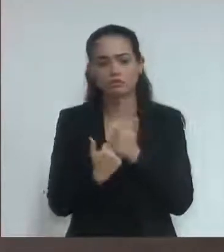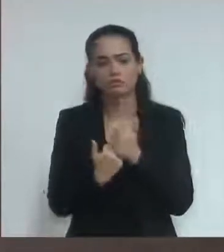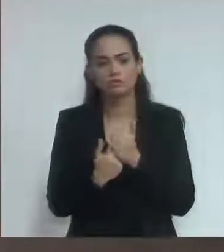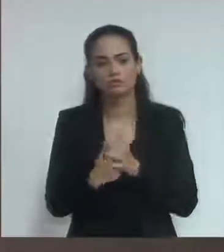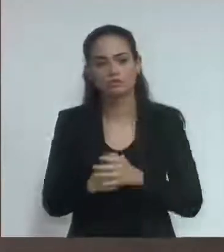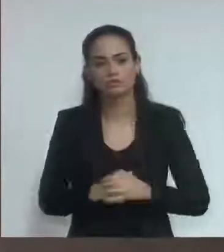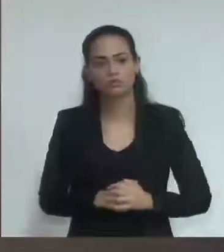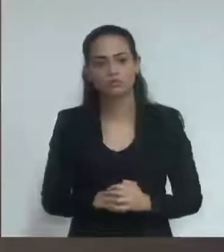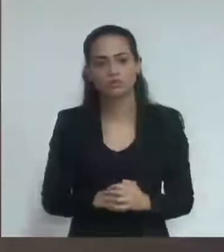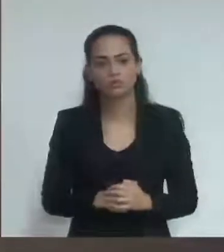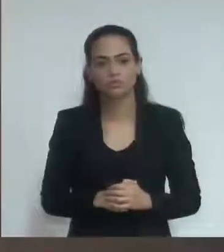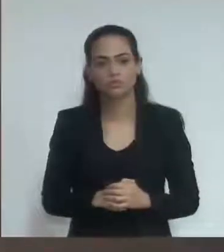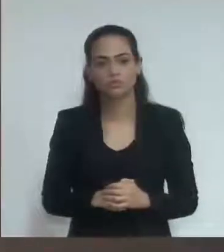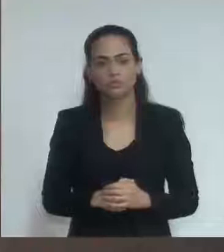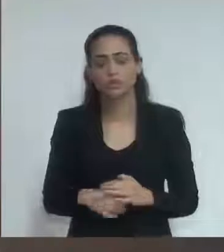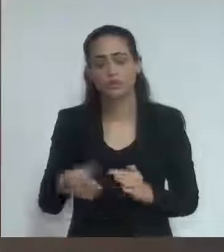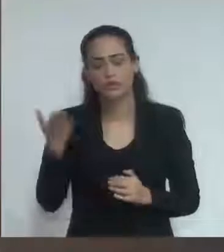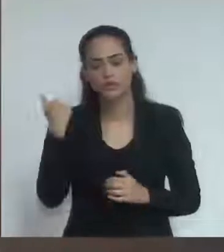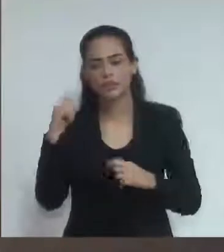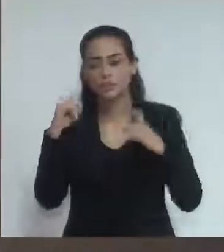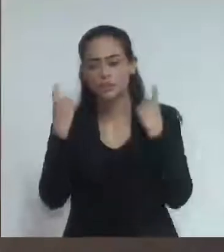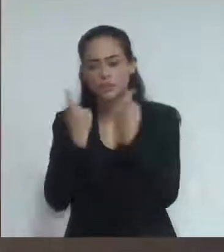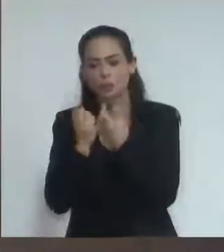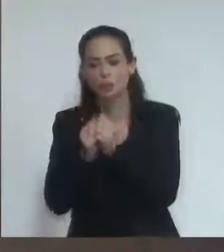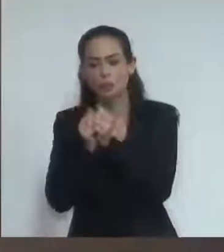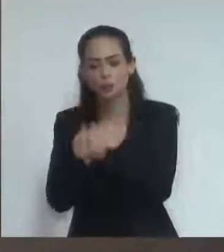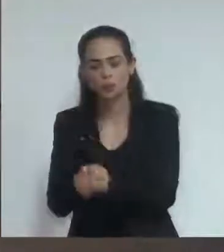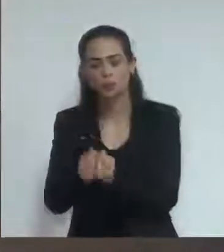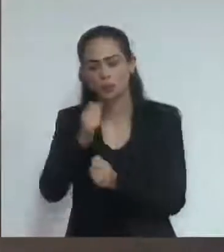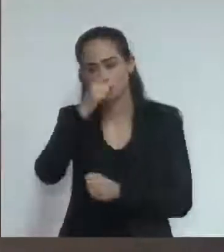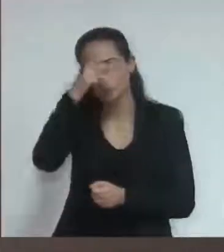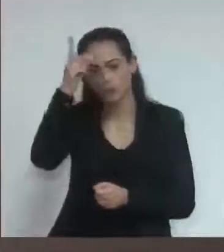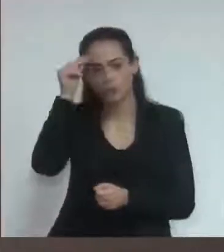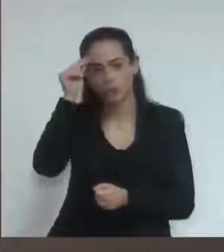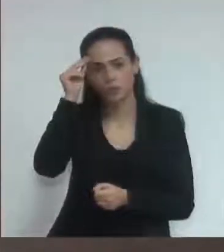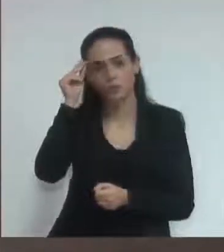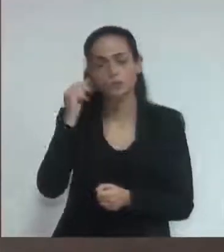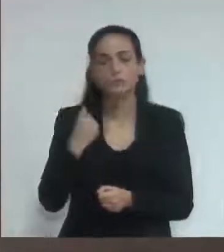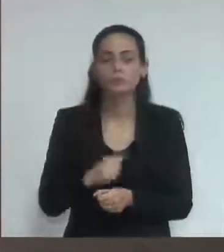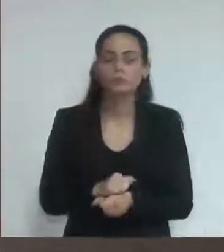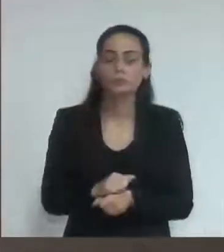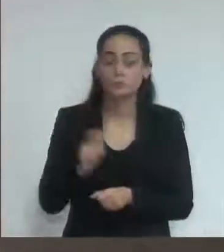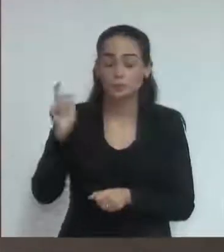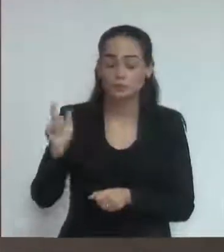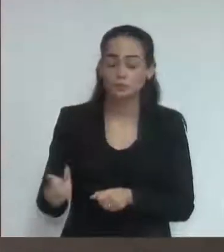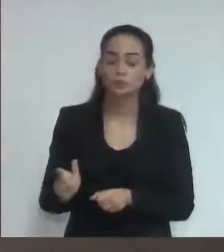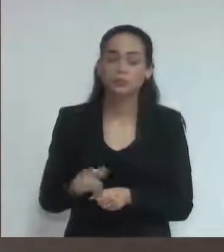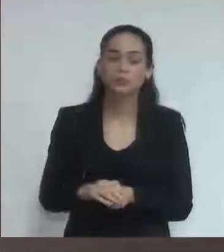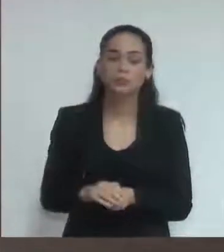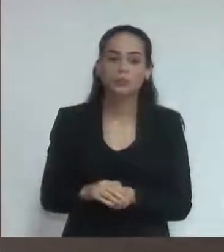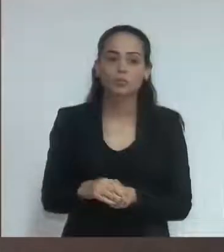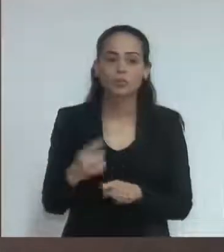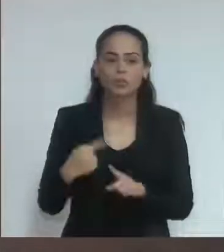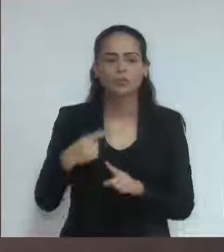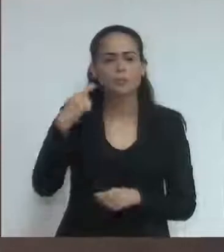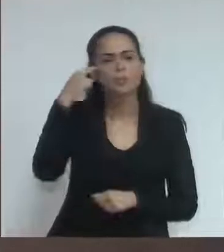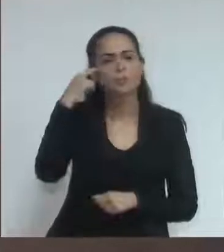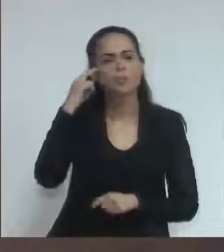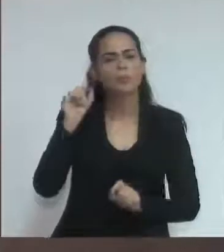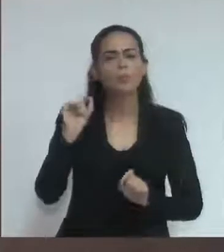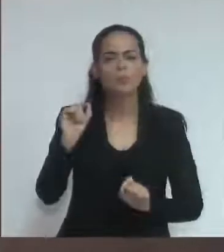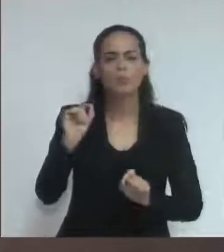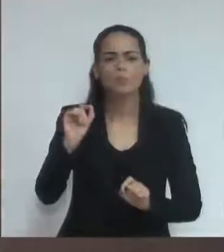quando está em reunião junto com o prefeito. Porque sempre eu tive o pensamento que os funcionários bons